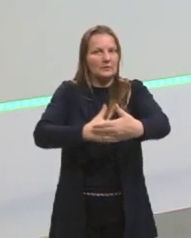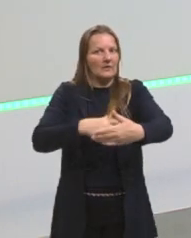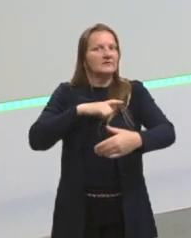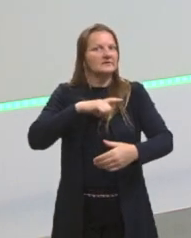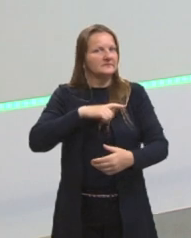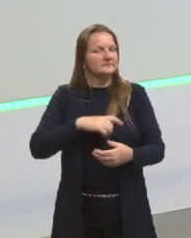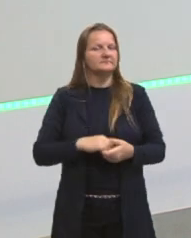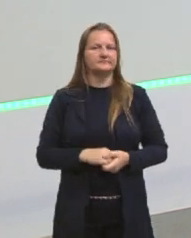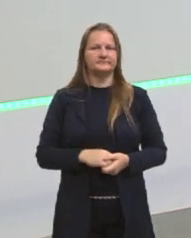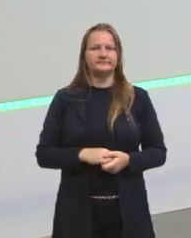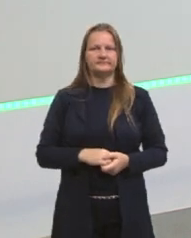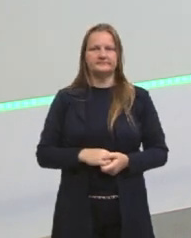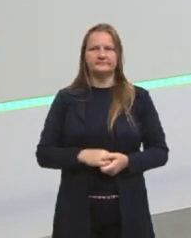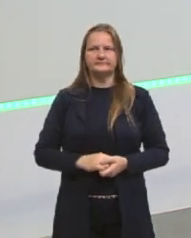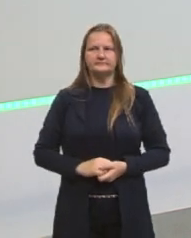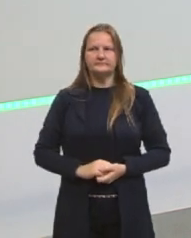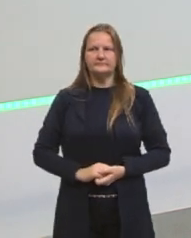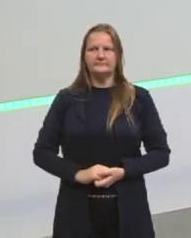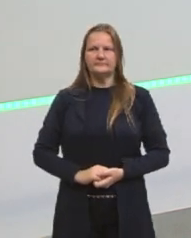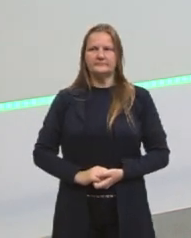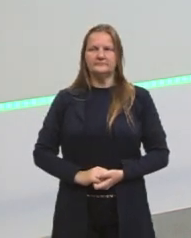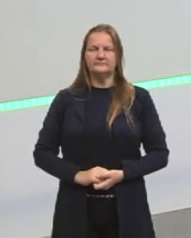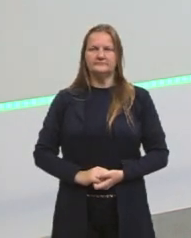Já, já vou explicar para vocês.